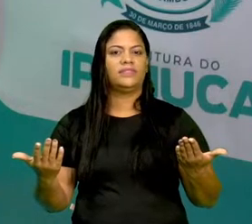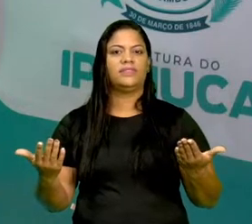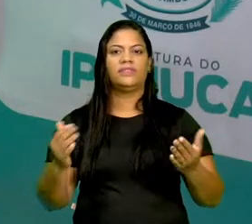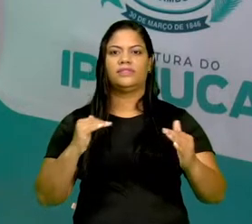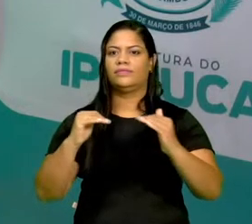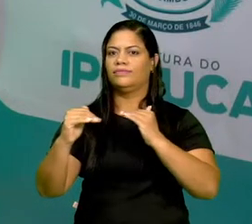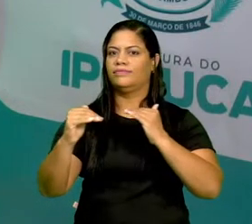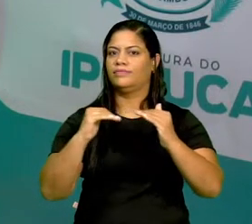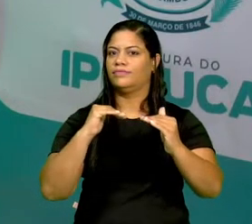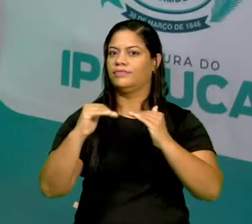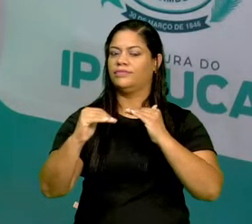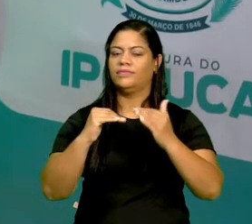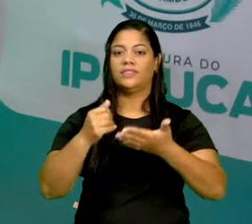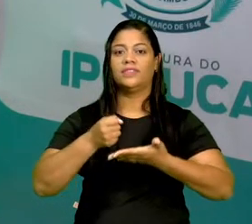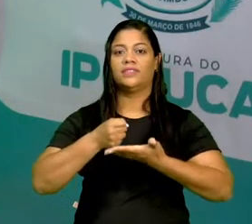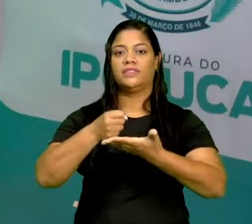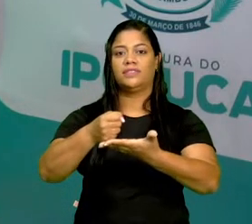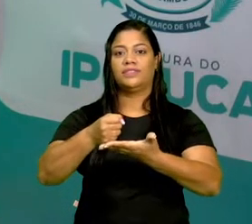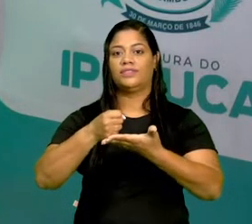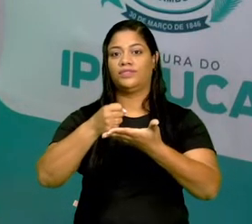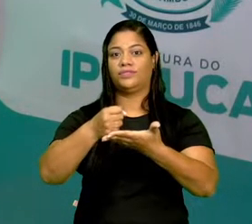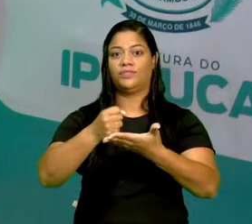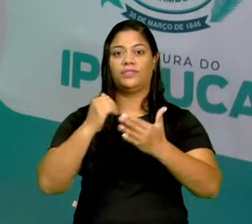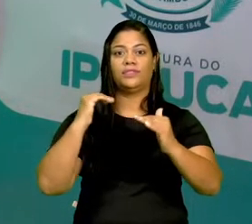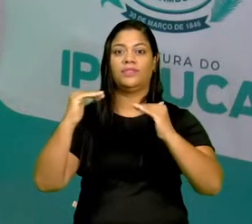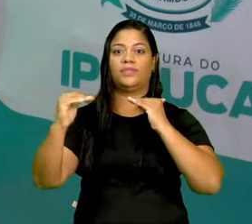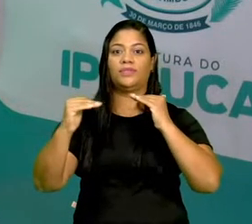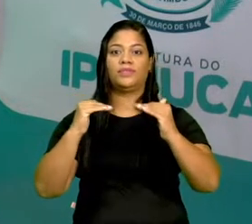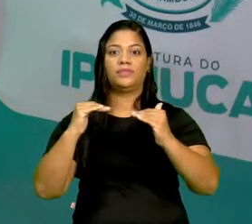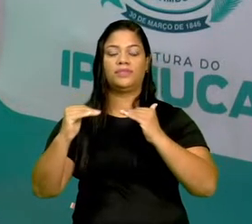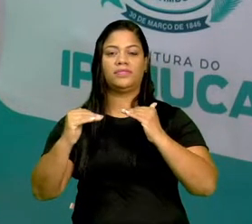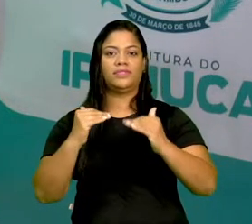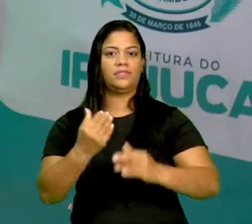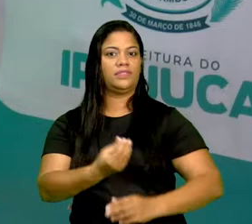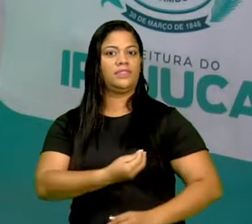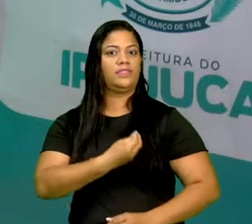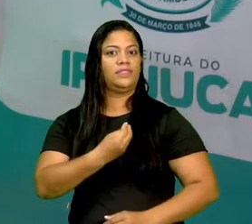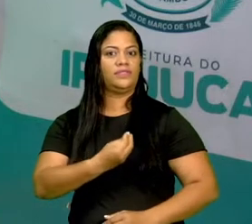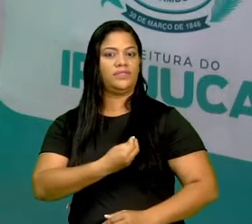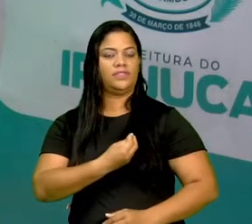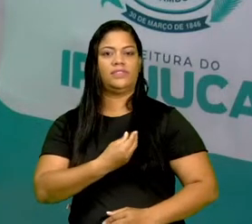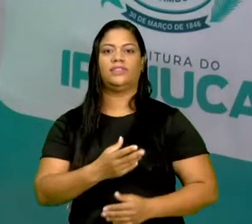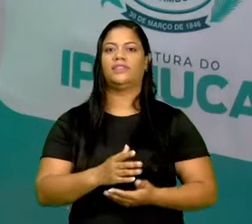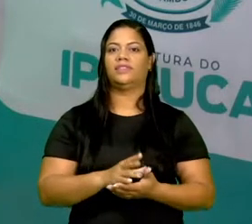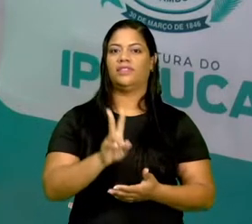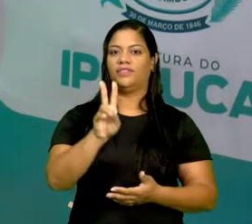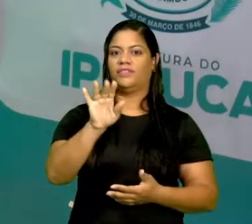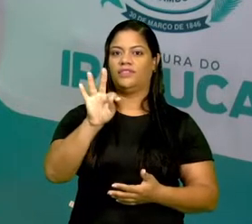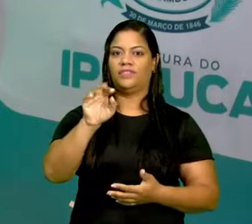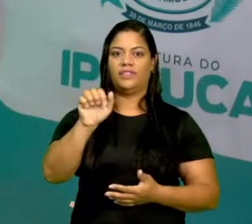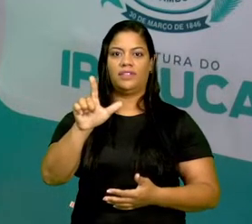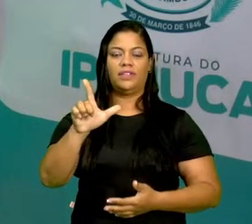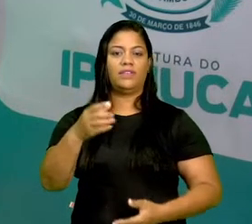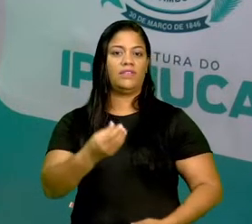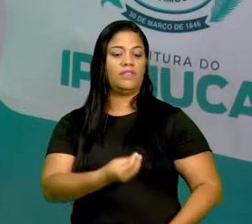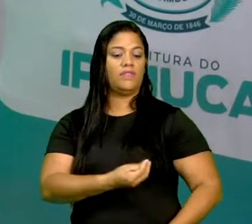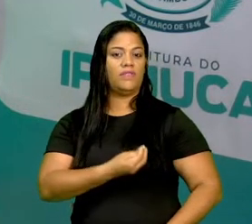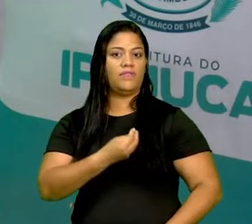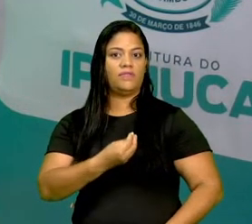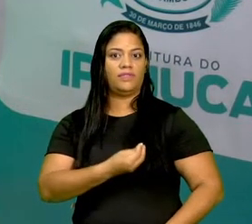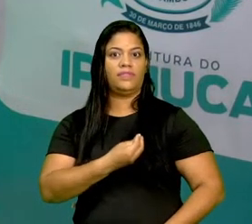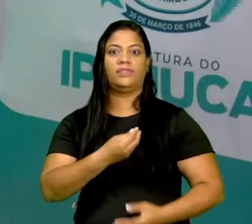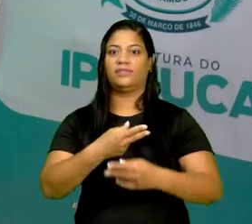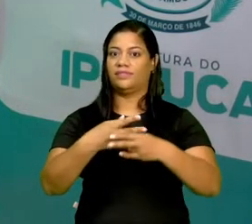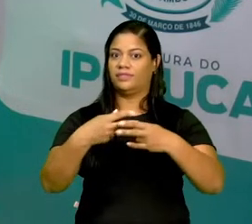movimento, que ajudam nessa movimentação vital? Quando eu falo movimentação vital, são